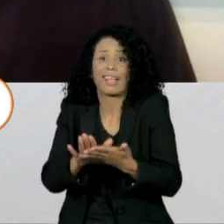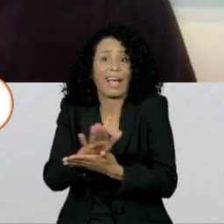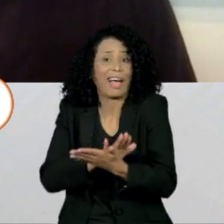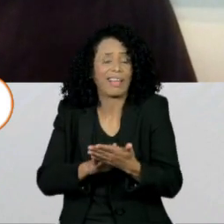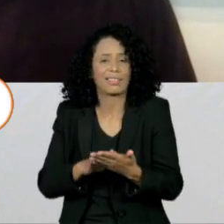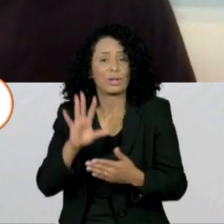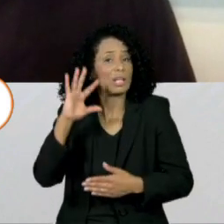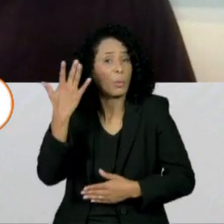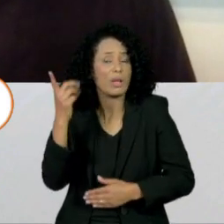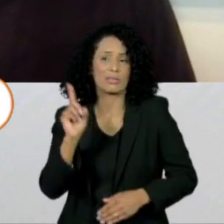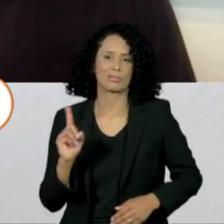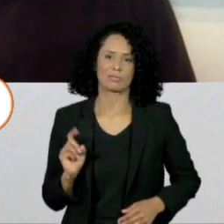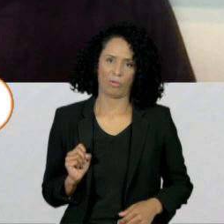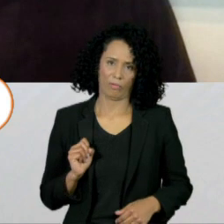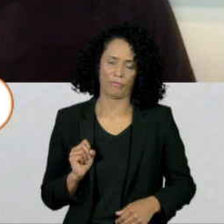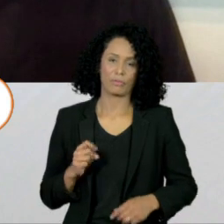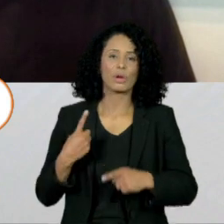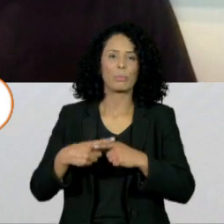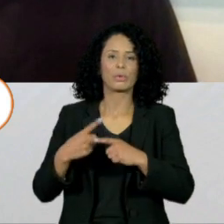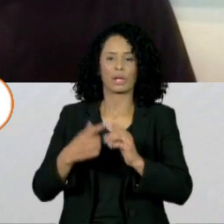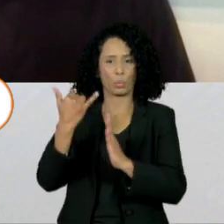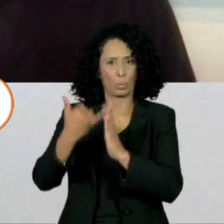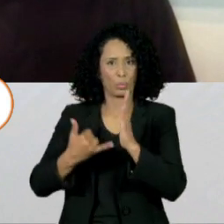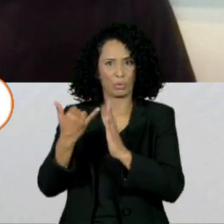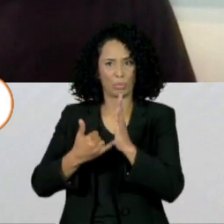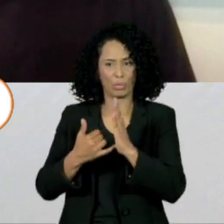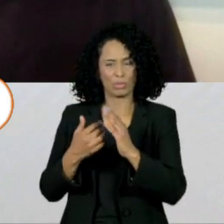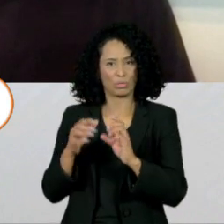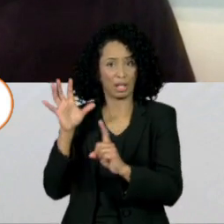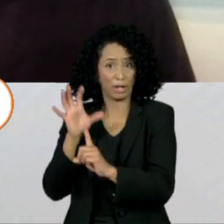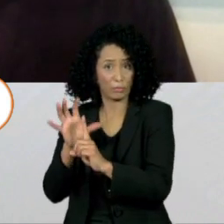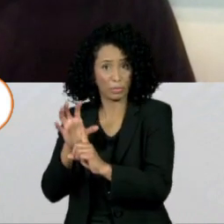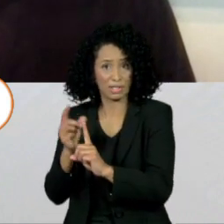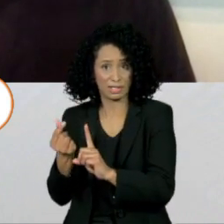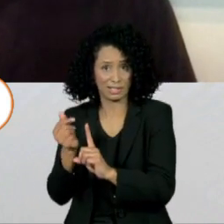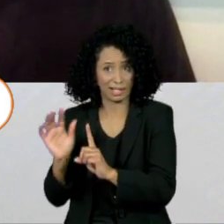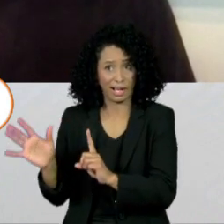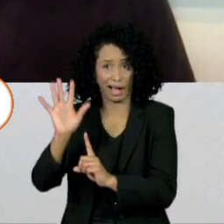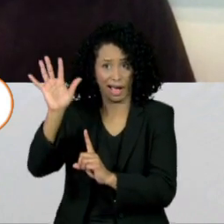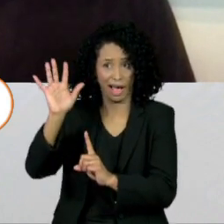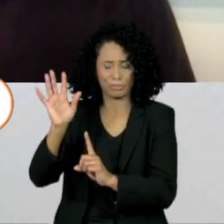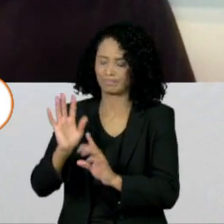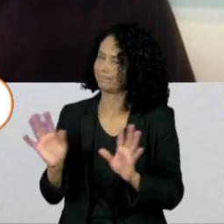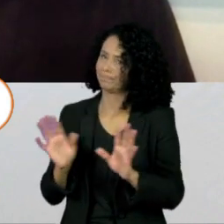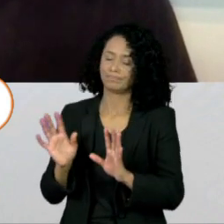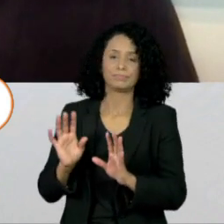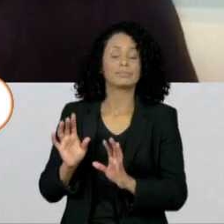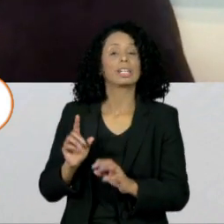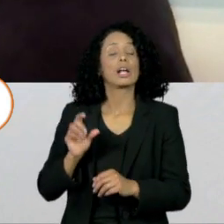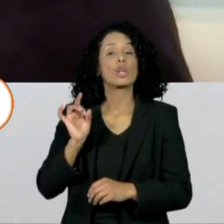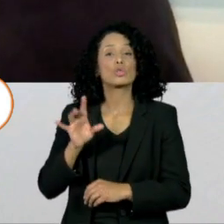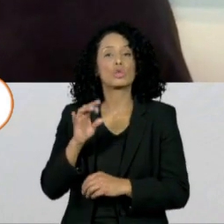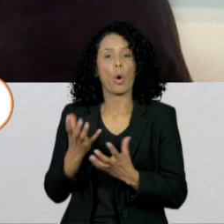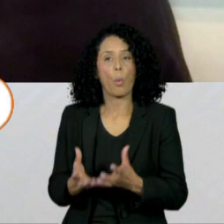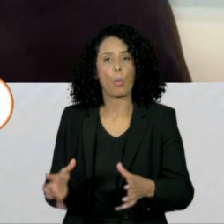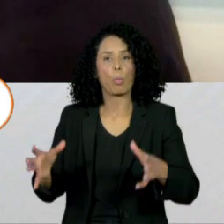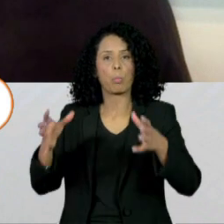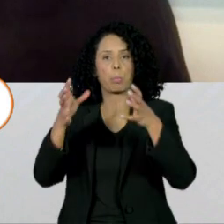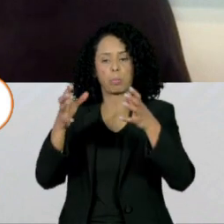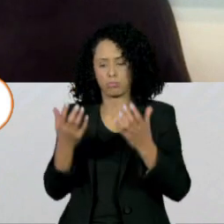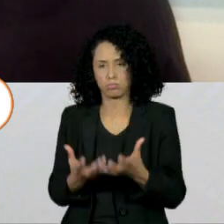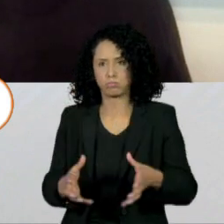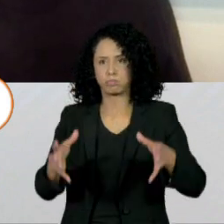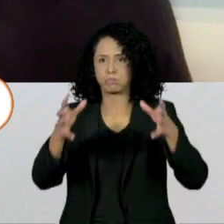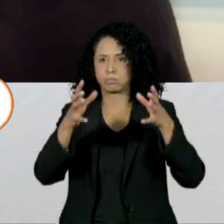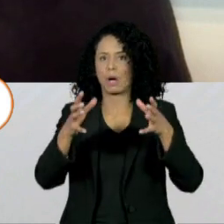imposto não é a causa do aumento de preço. A causa é o preço do barril e o câmbio. Agora, o imposto está lá na equação que dá o preço